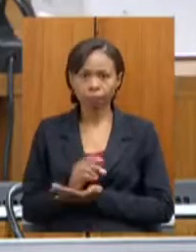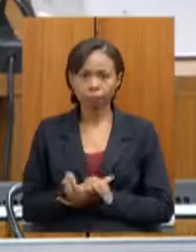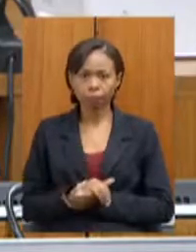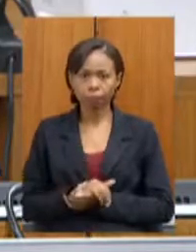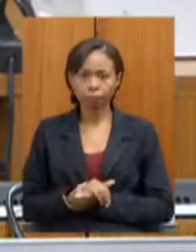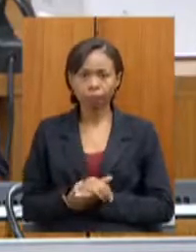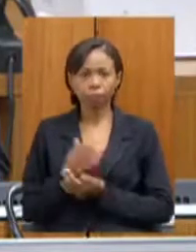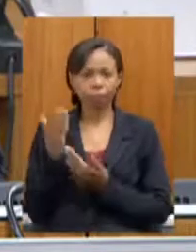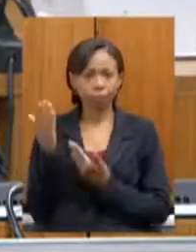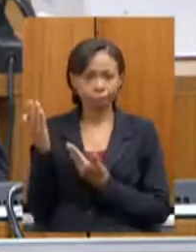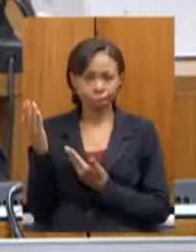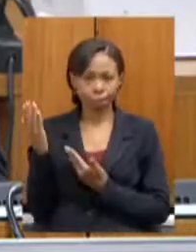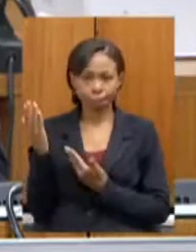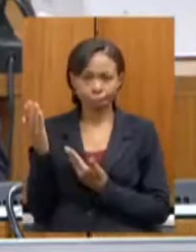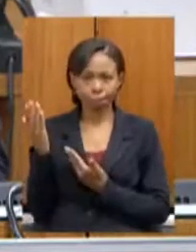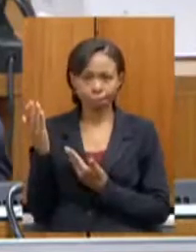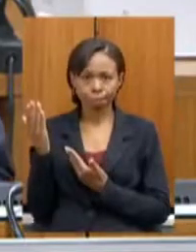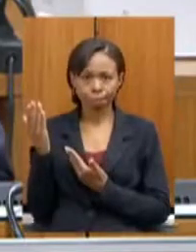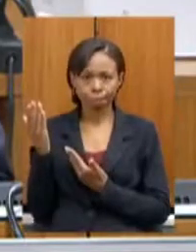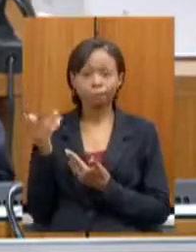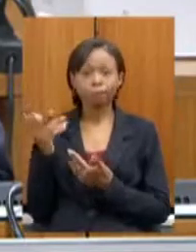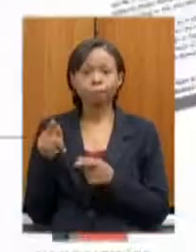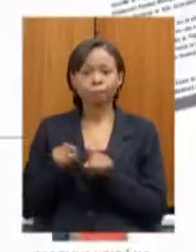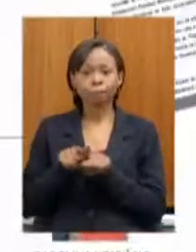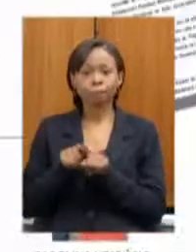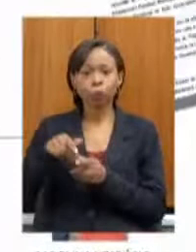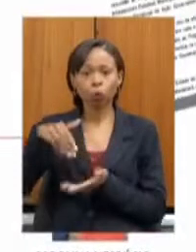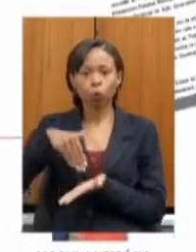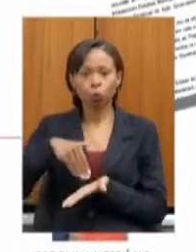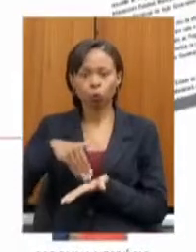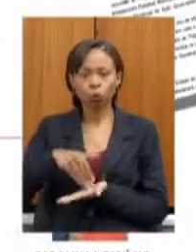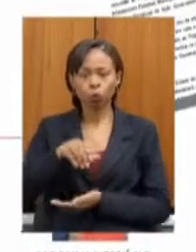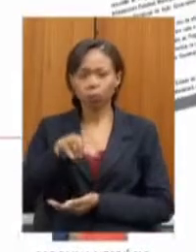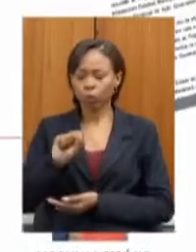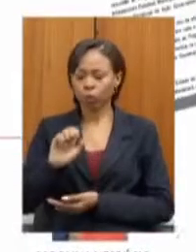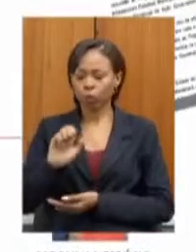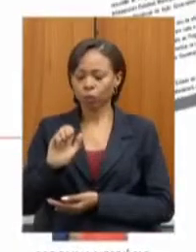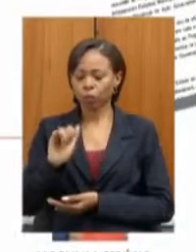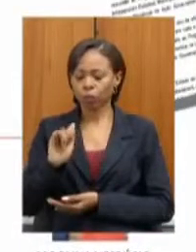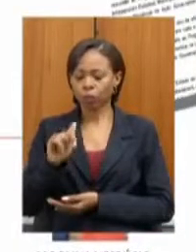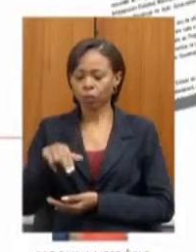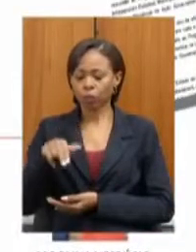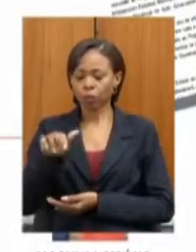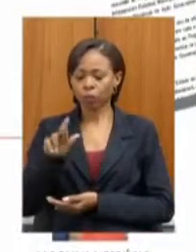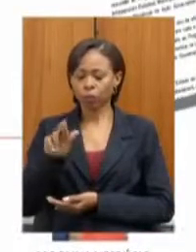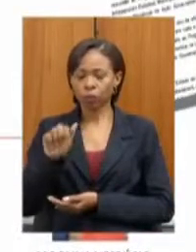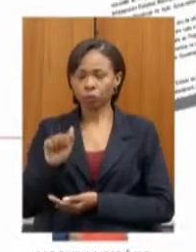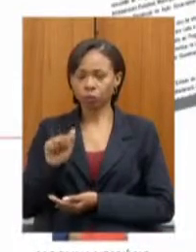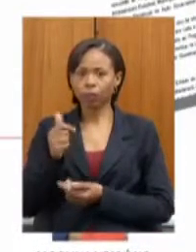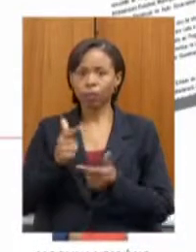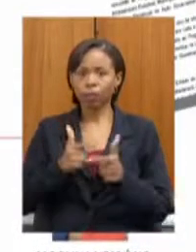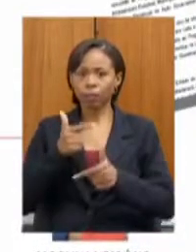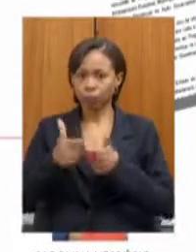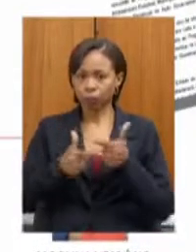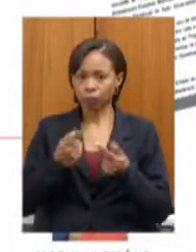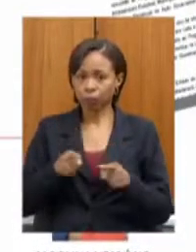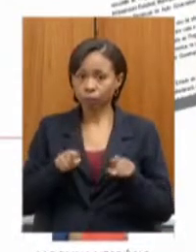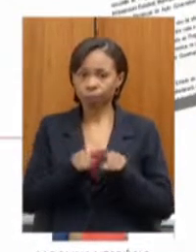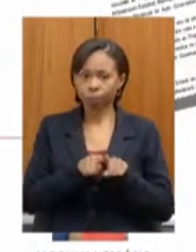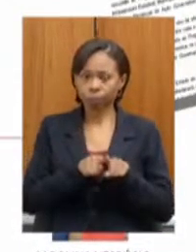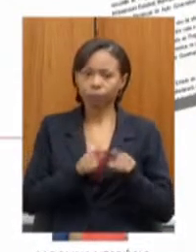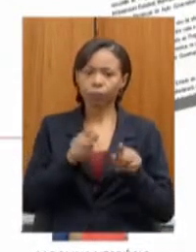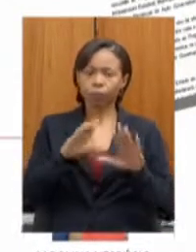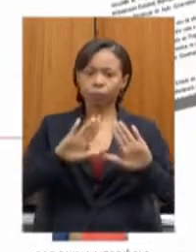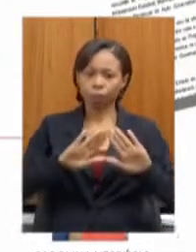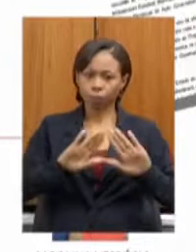E aqui, um trabalho também, por último, que a CENFRA faz, faz em parceria com a Assembleia, que são os convênios,